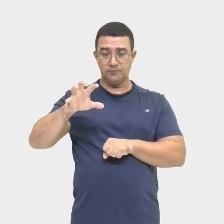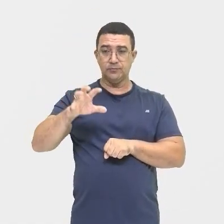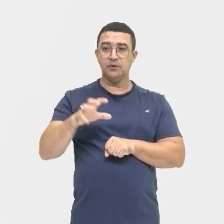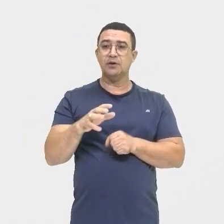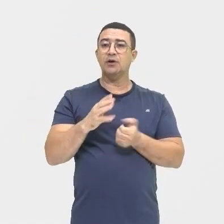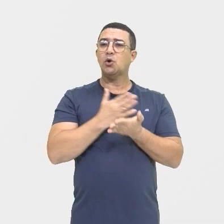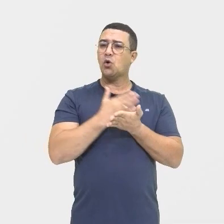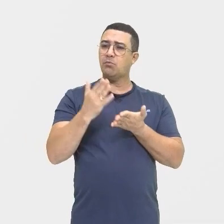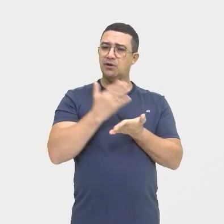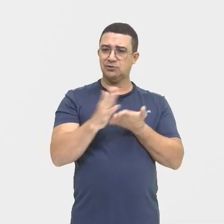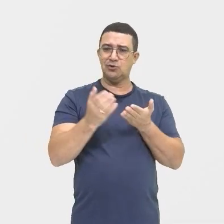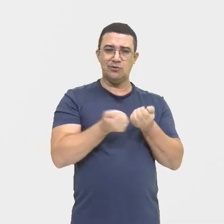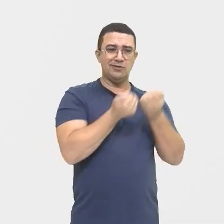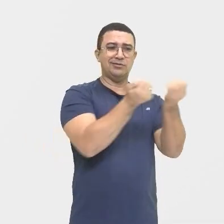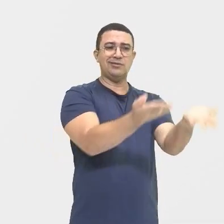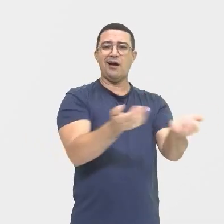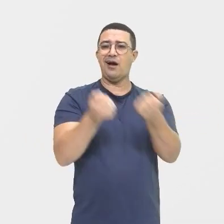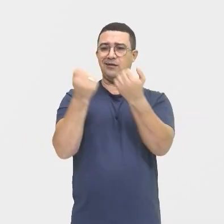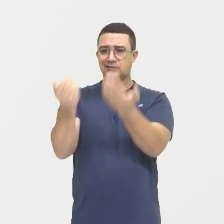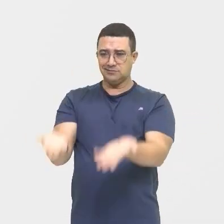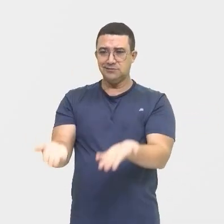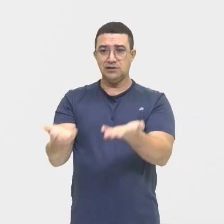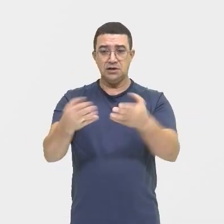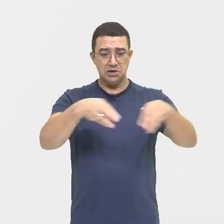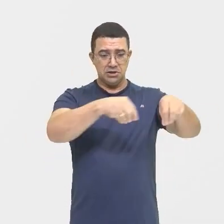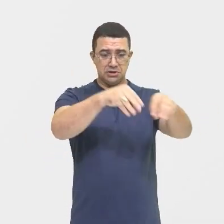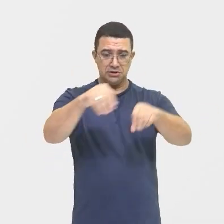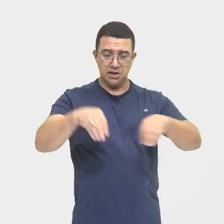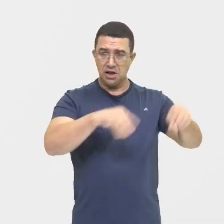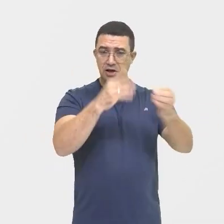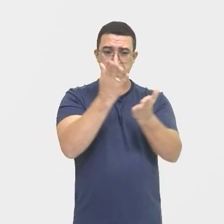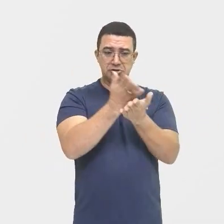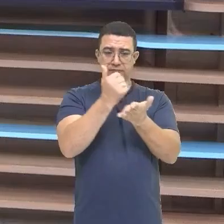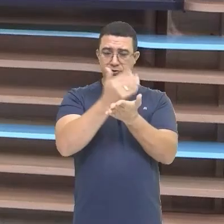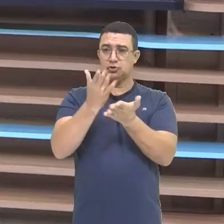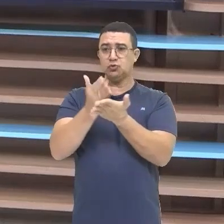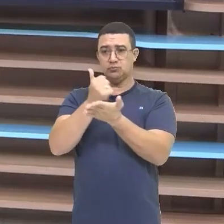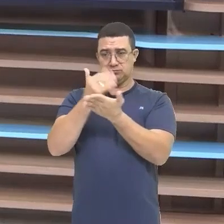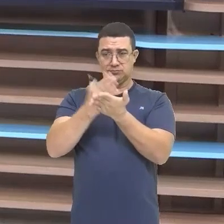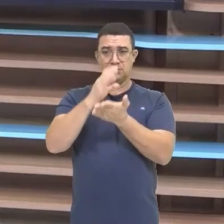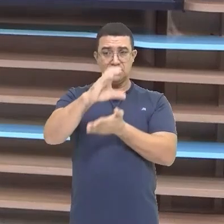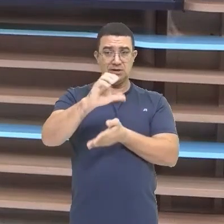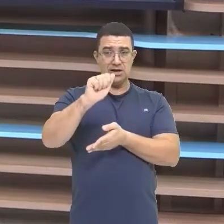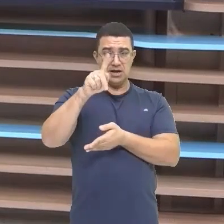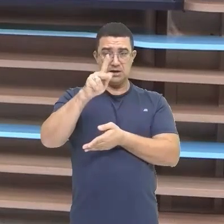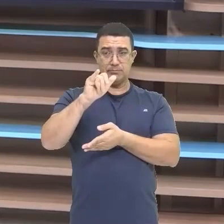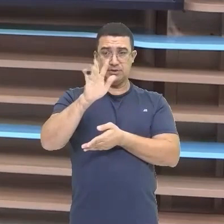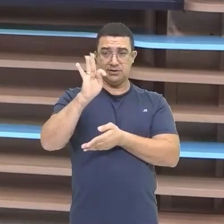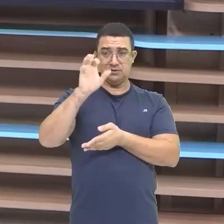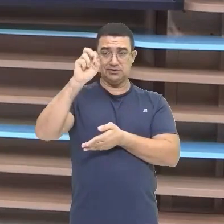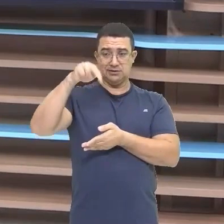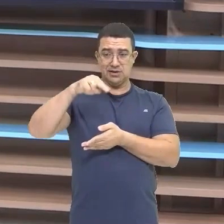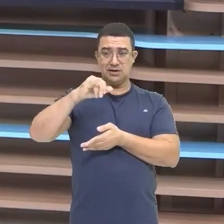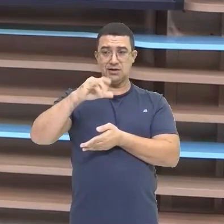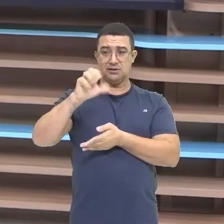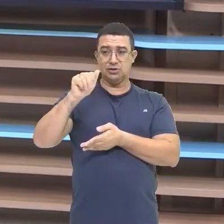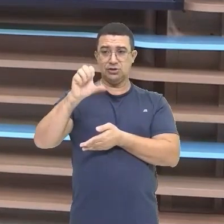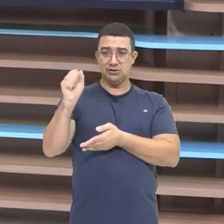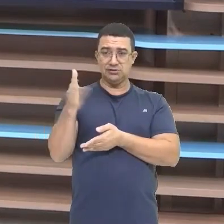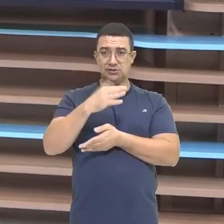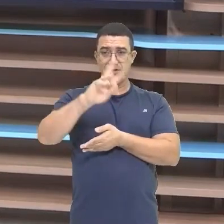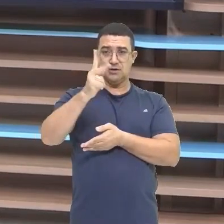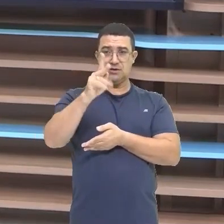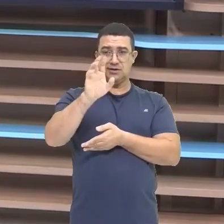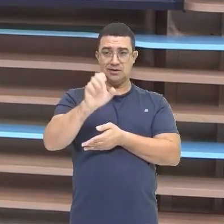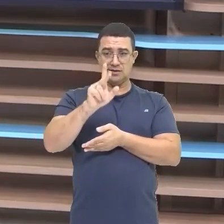distribuíram as terras através das capitanias hereditárias Através também do sistema de Cis Marias Então